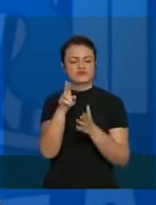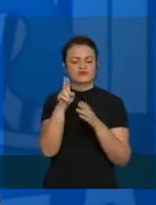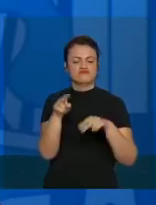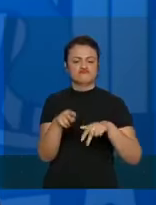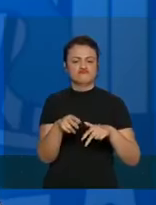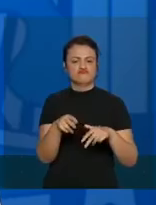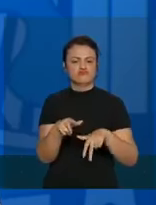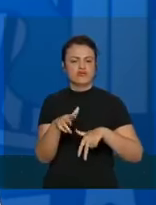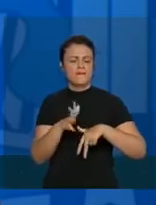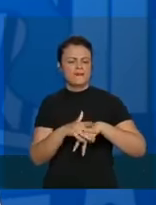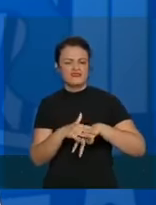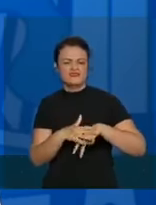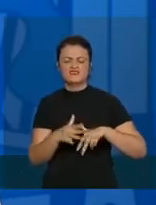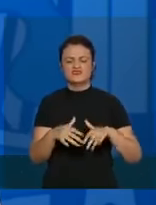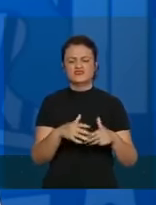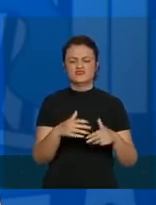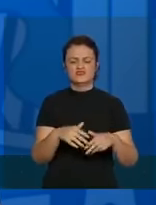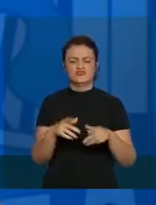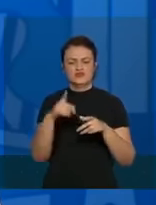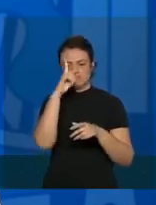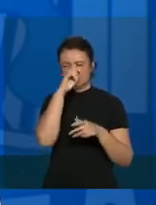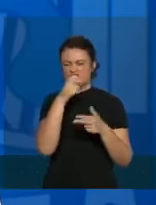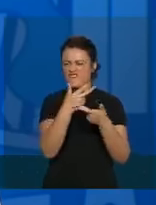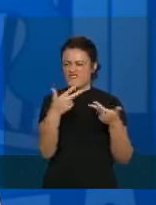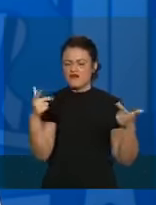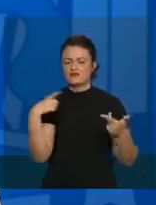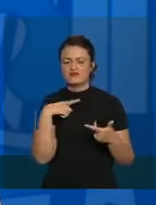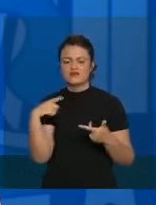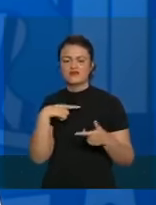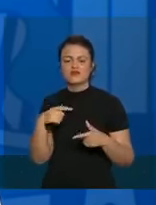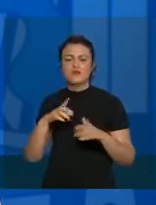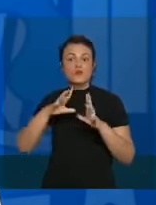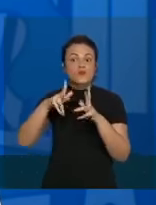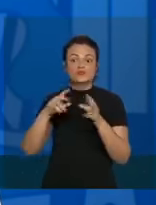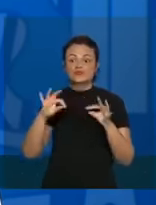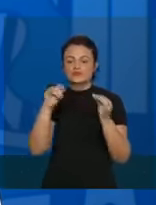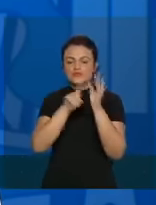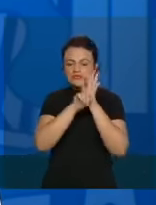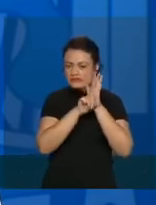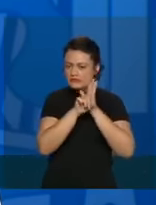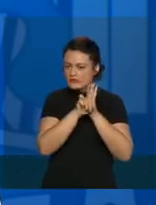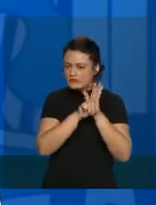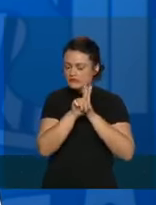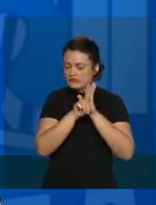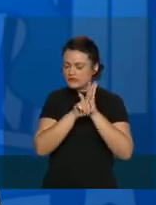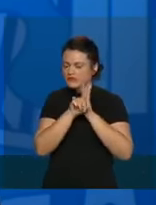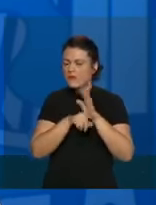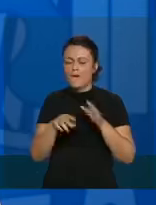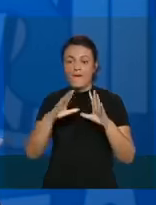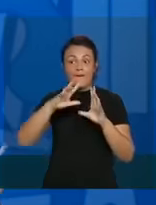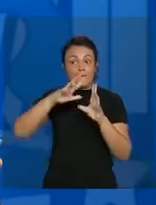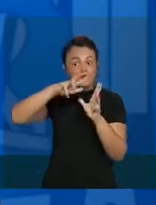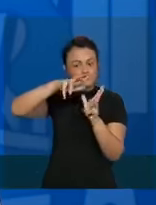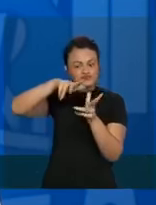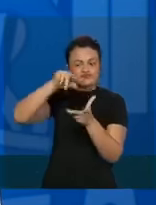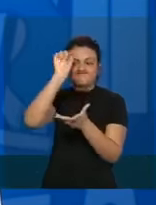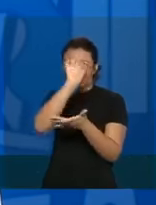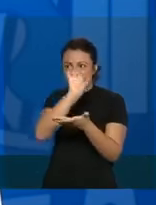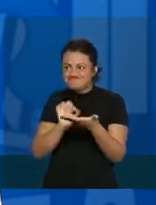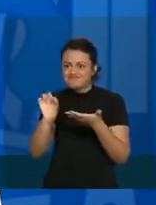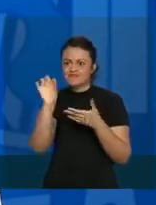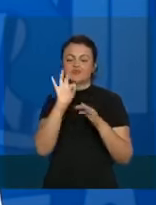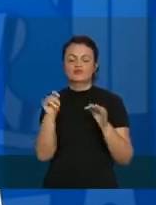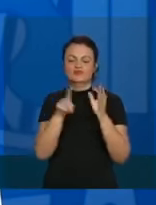no Sírio, fazendo com todo o módulo BI e tudo, o mundo inteiro pesquisa, o mundo inteiro, o planeta Terra está